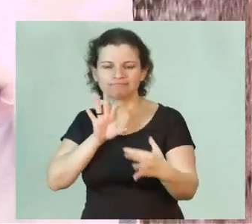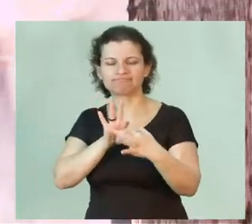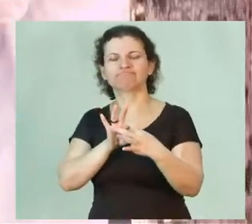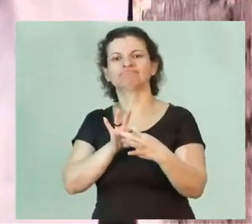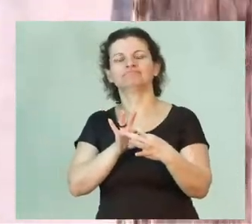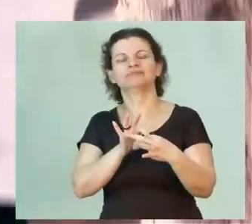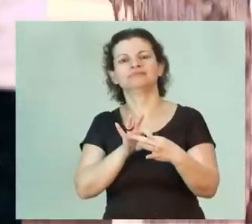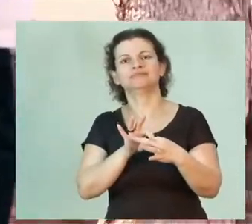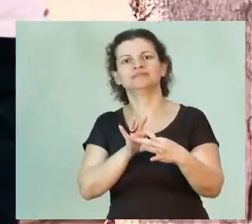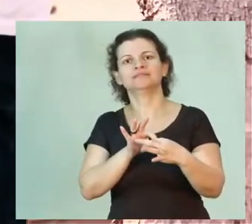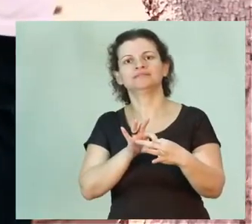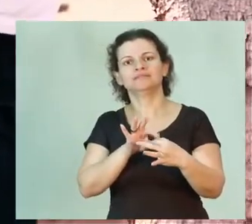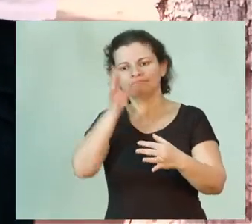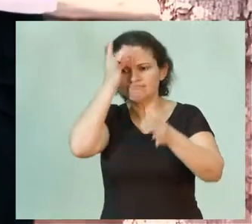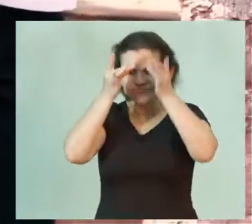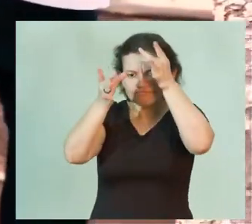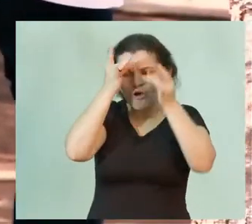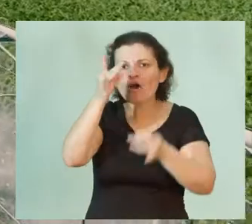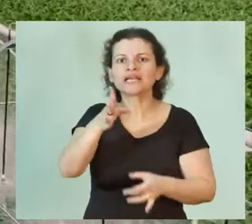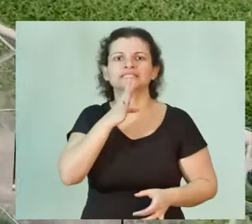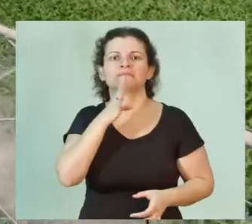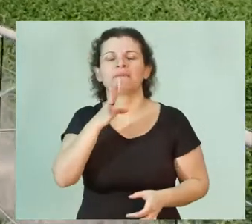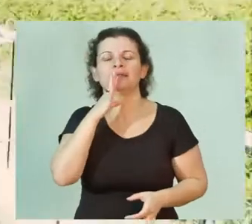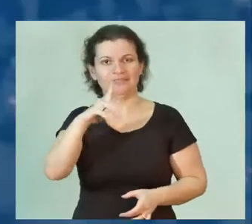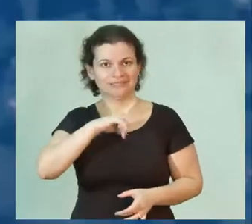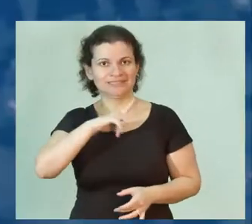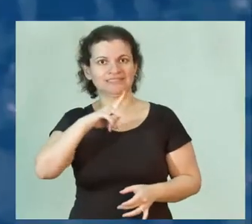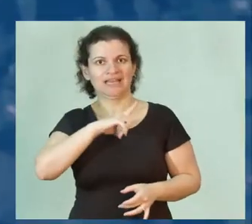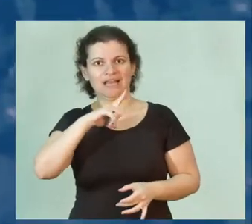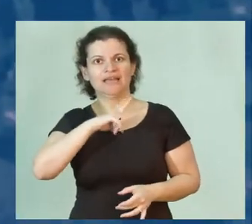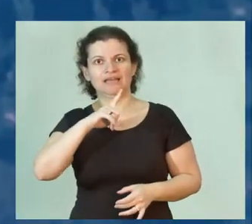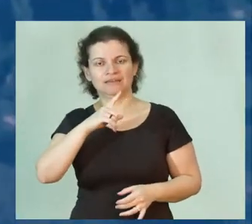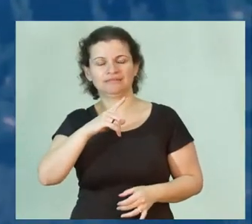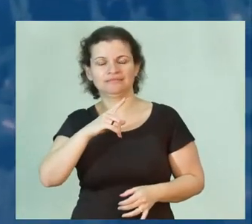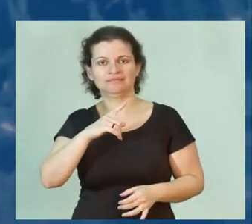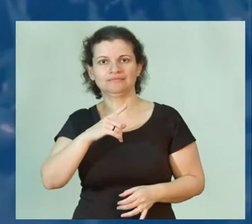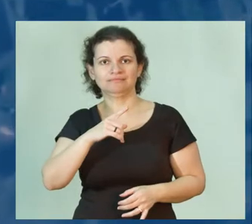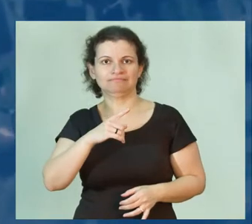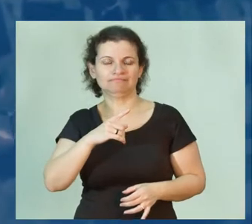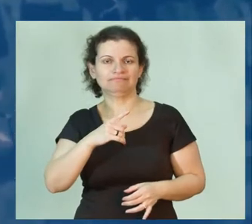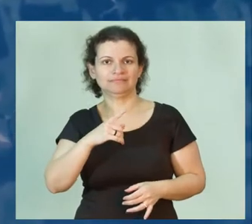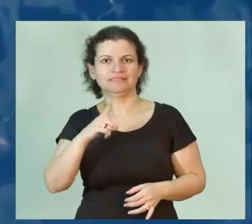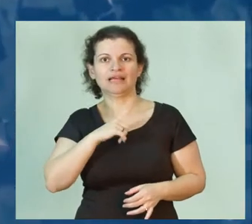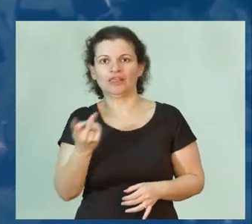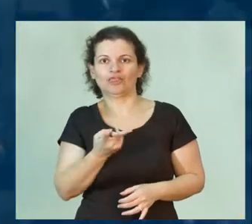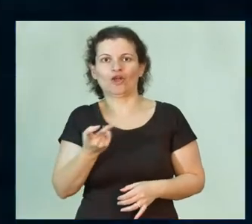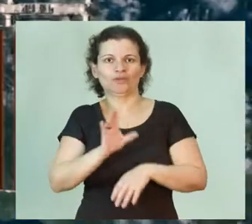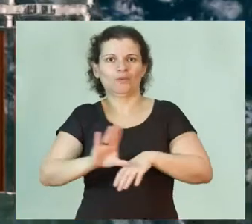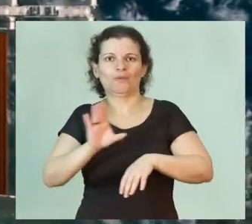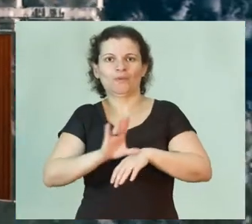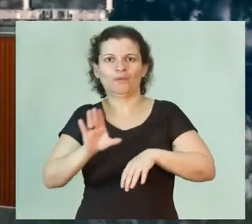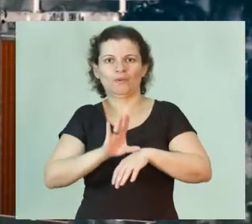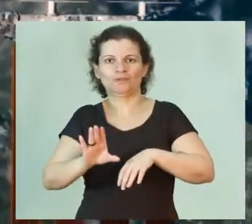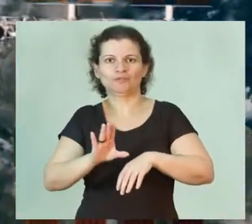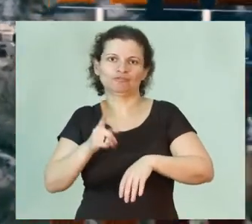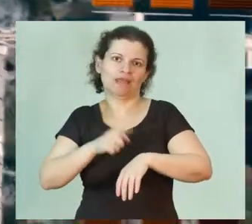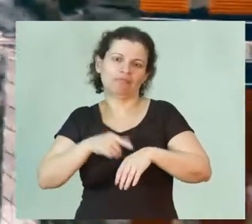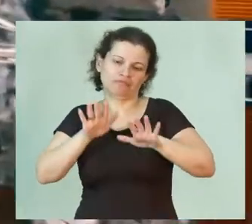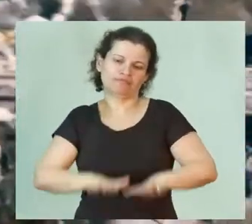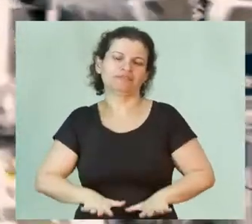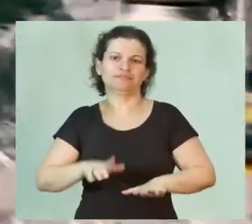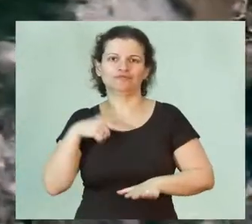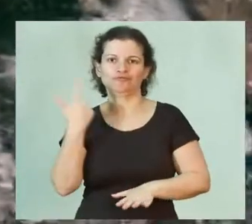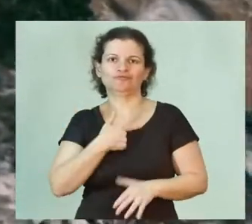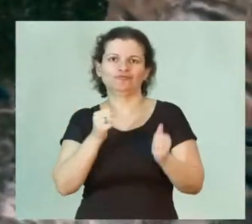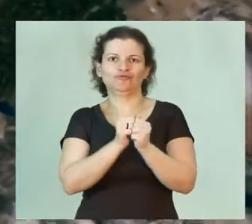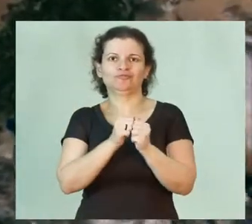à aquisição de conhecimento que tem nesses dois cursos, nesses períodos em que permanecem conosco